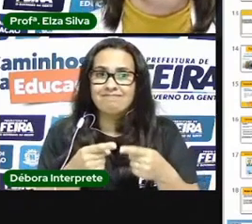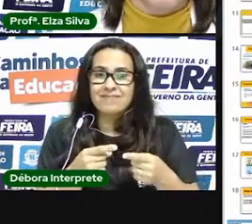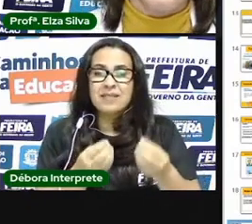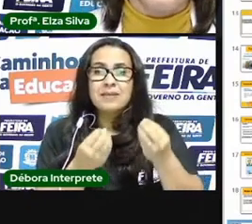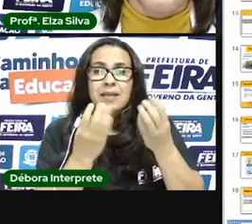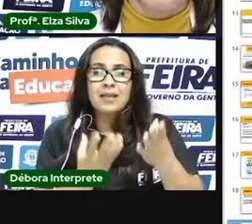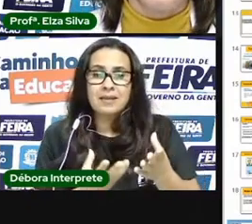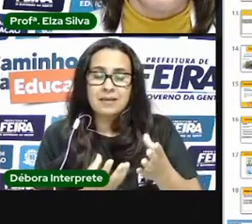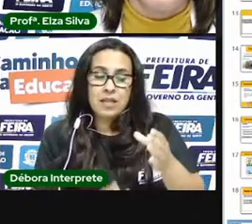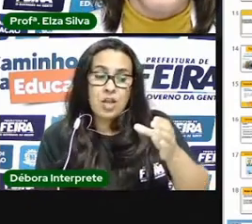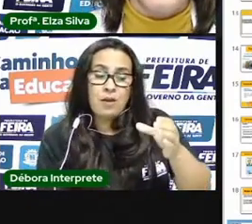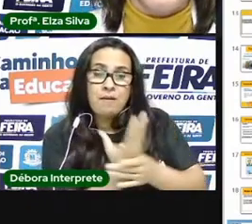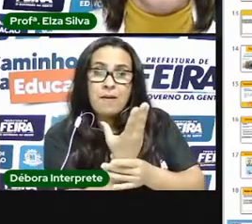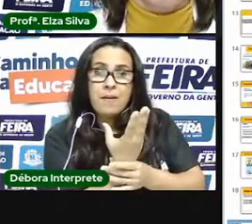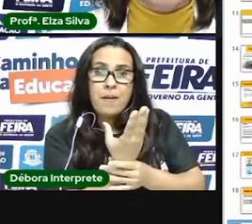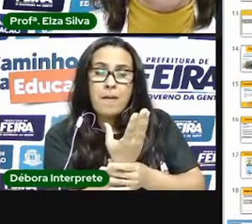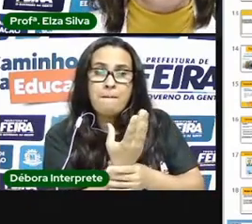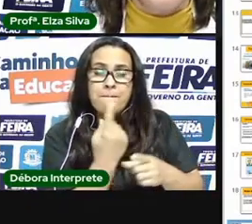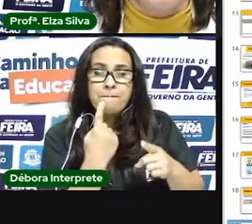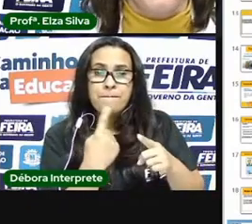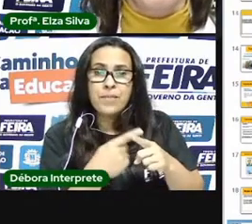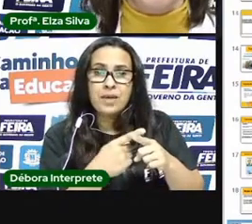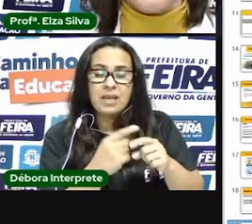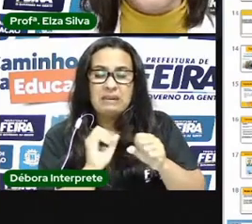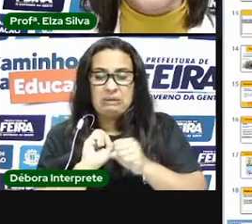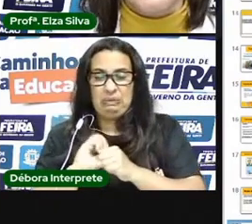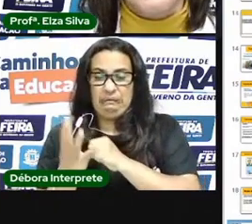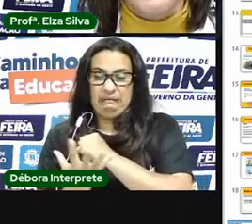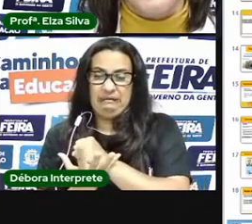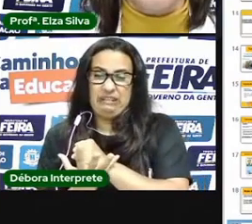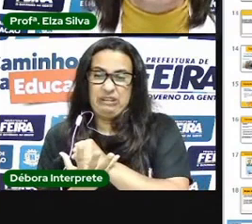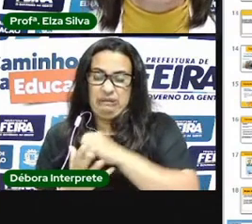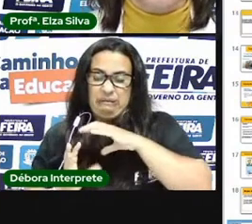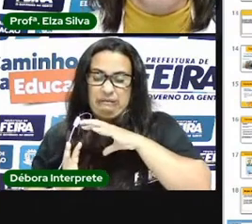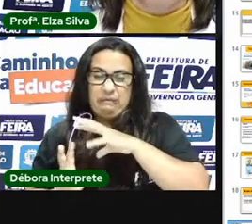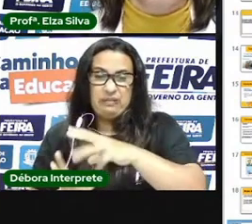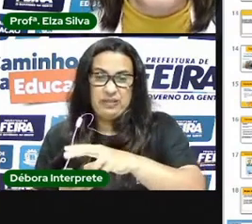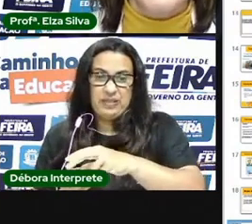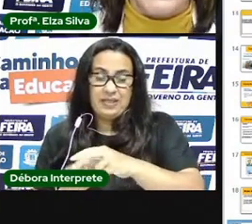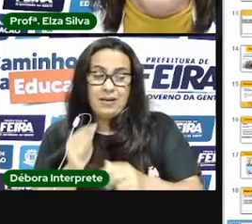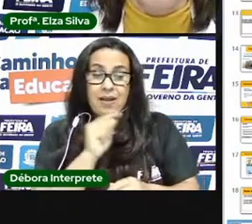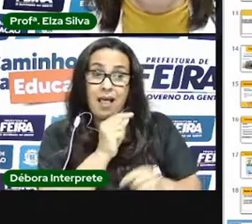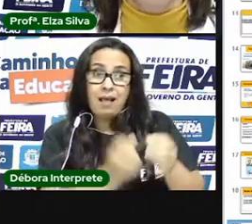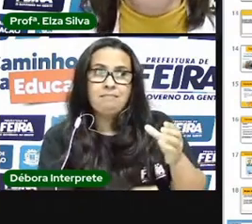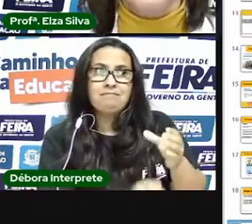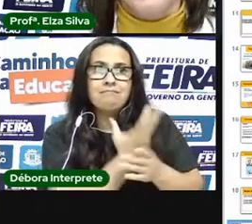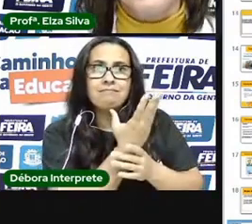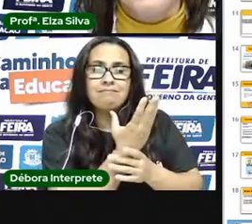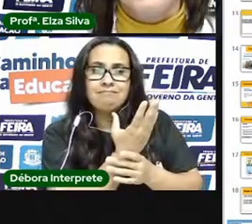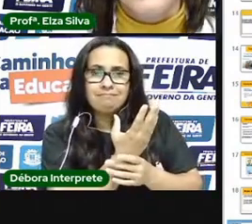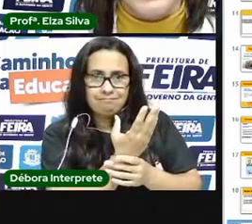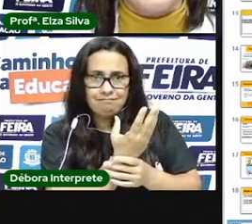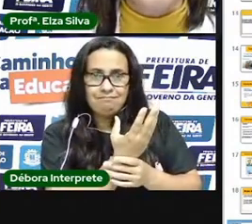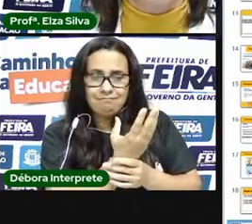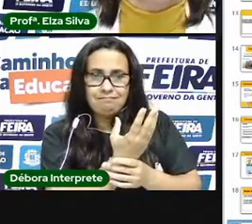covid-19 então está o link que eu prometi para vocês vocês podem acessar o vídeo